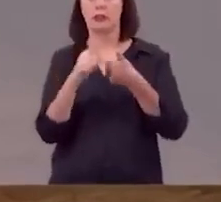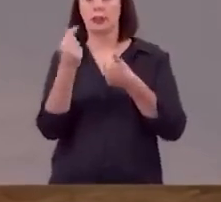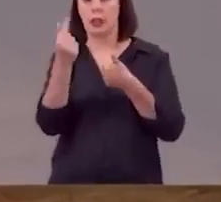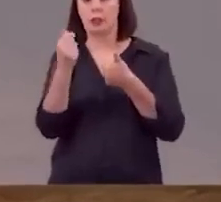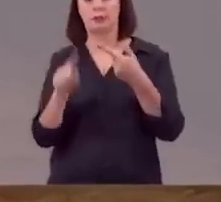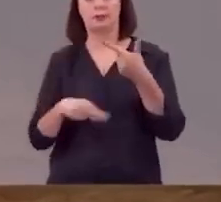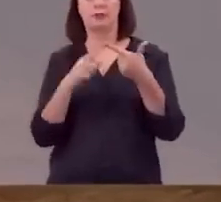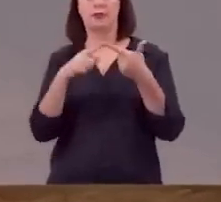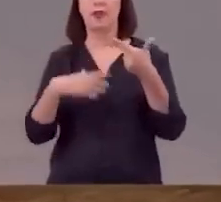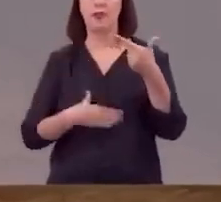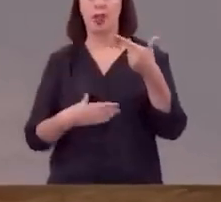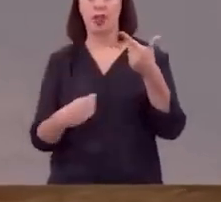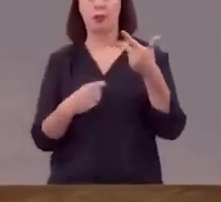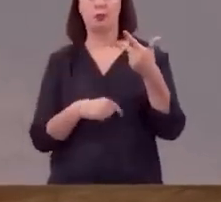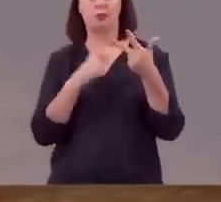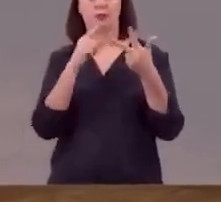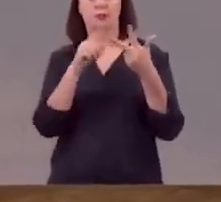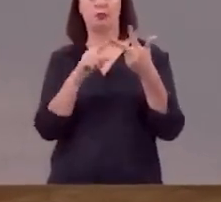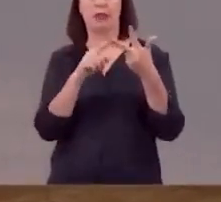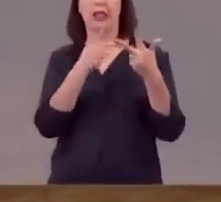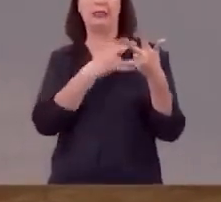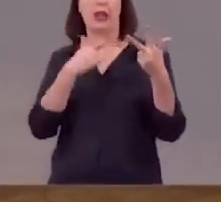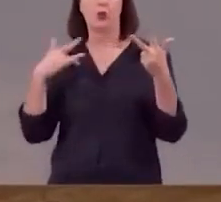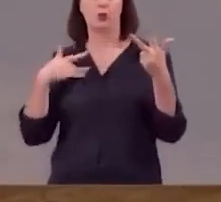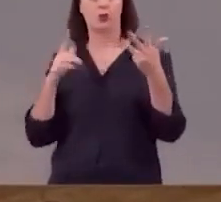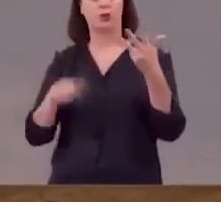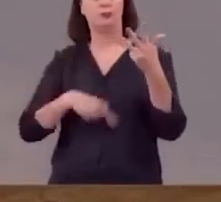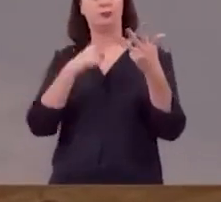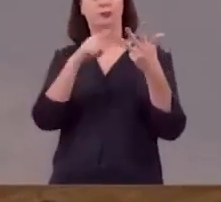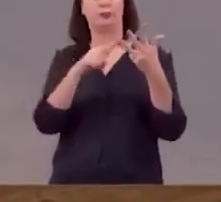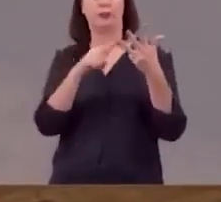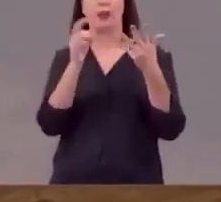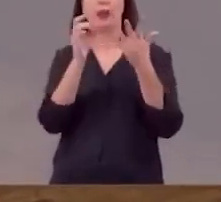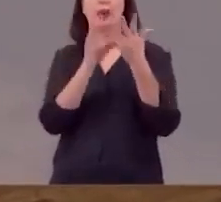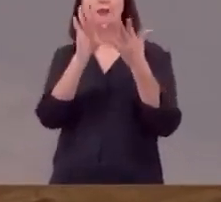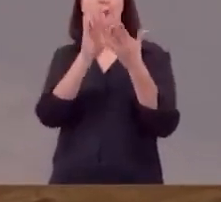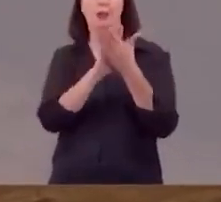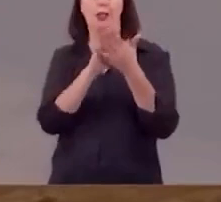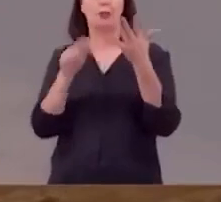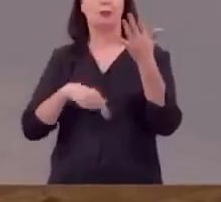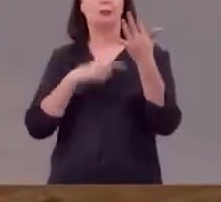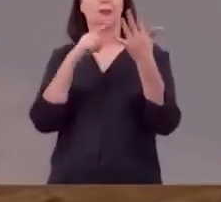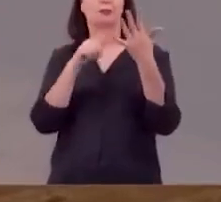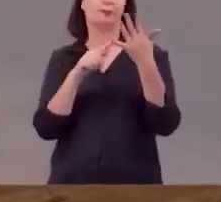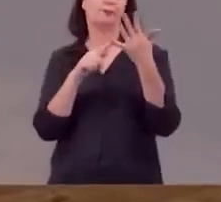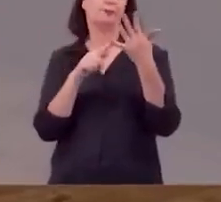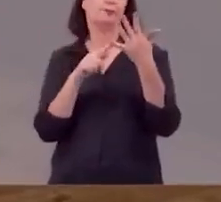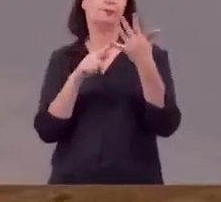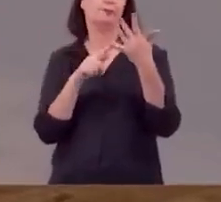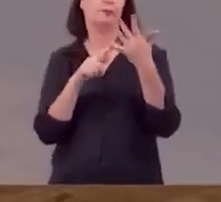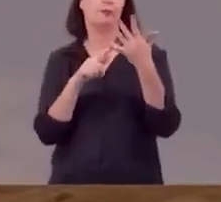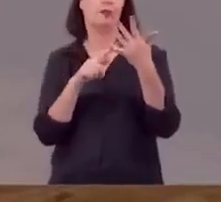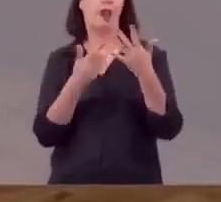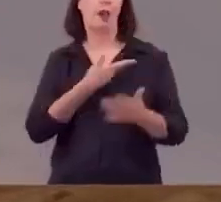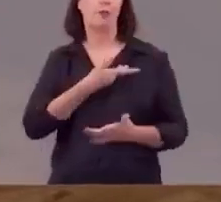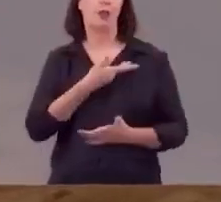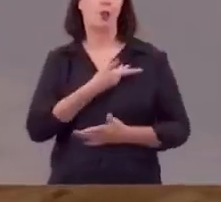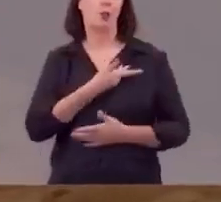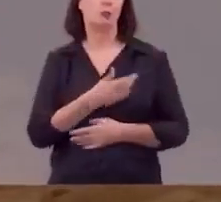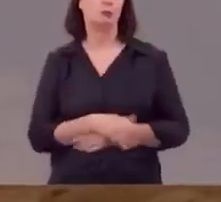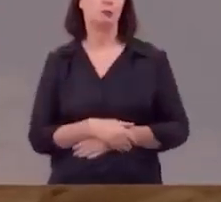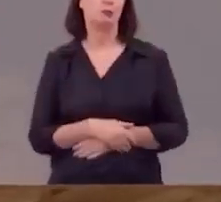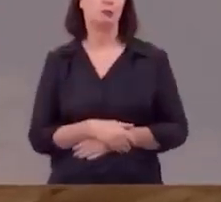os filhos a saúde o casamento e as amizades